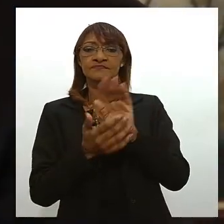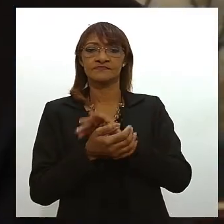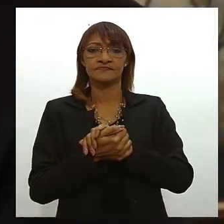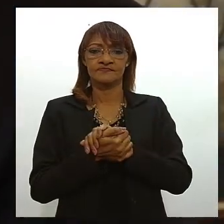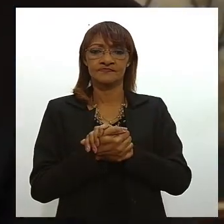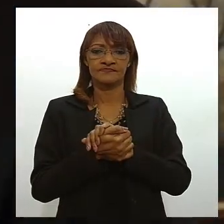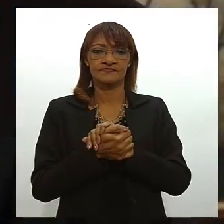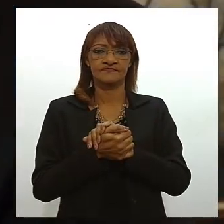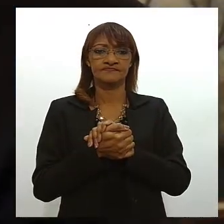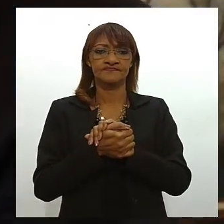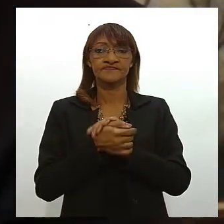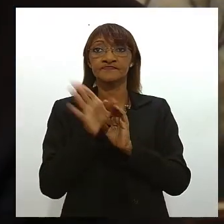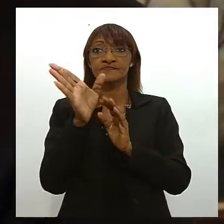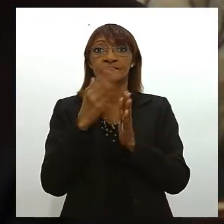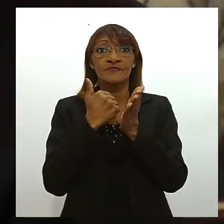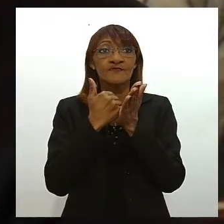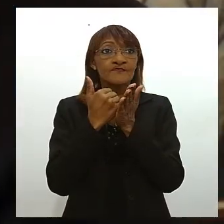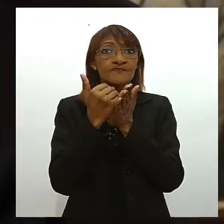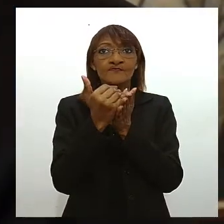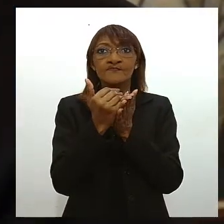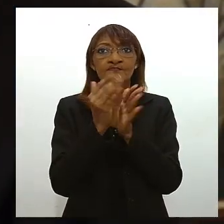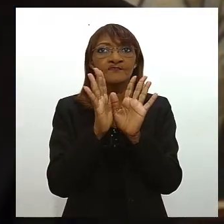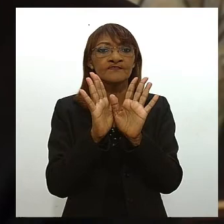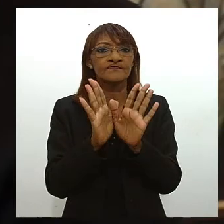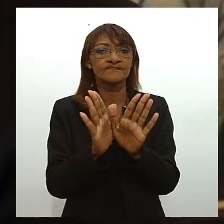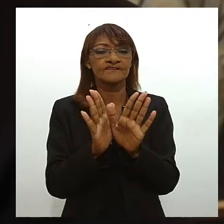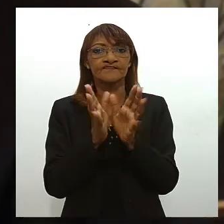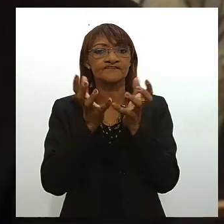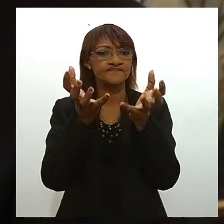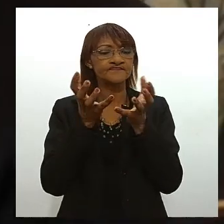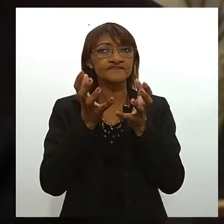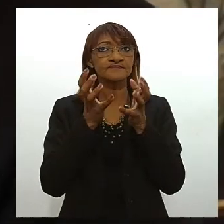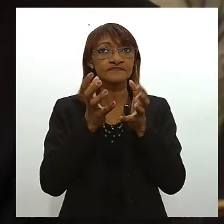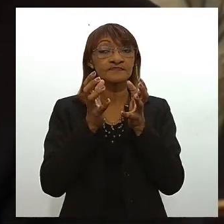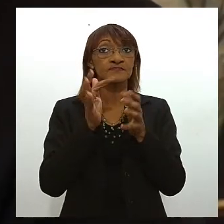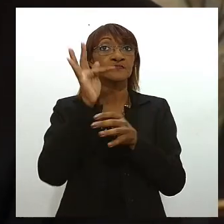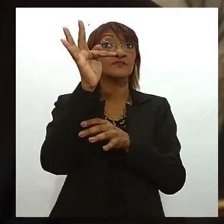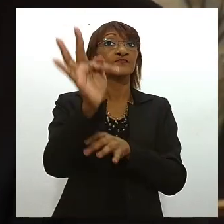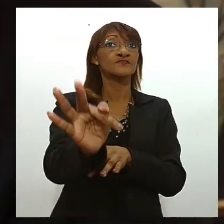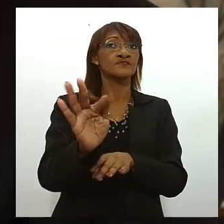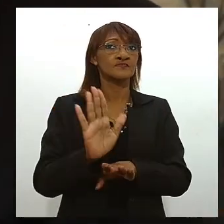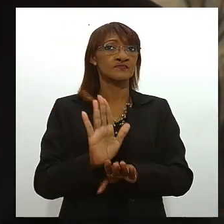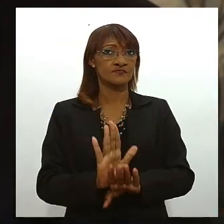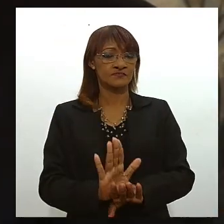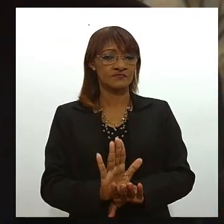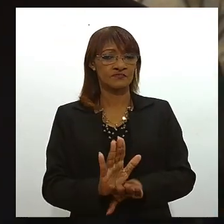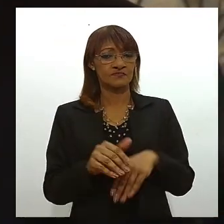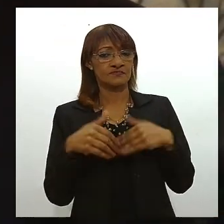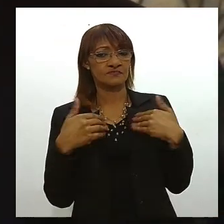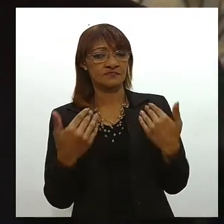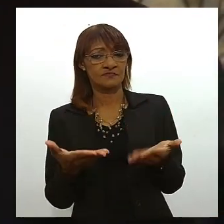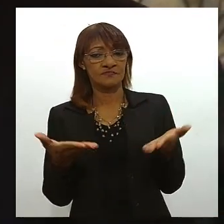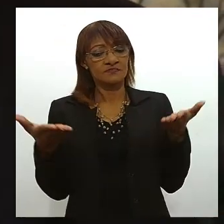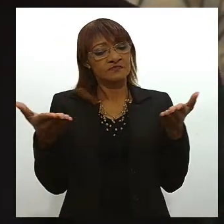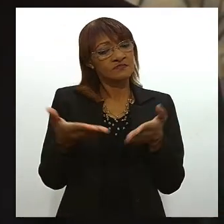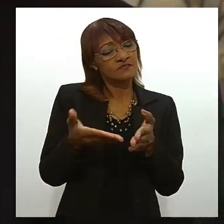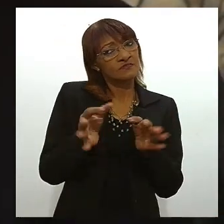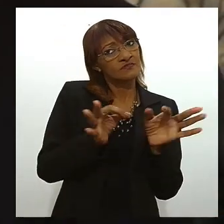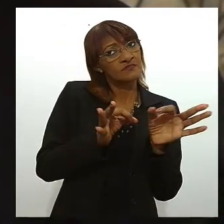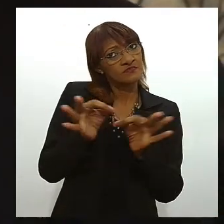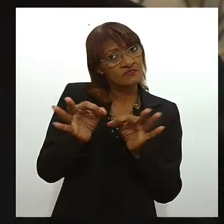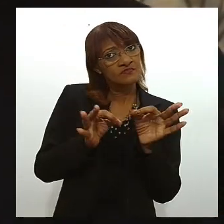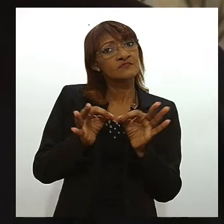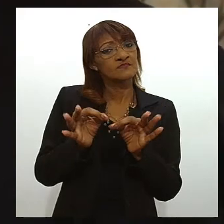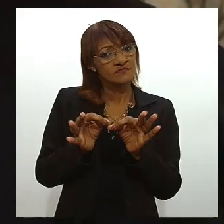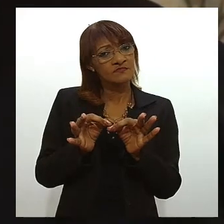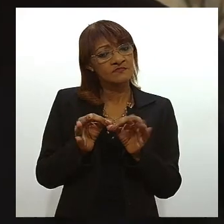é um farol que busca iluminar uma ideia uma visão ideal do futuro então na medida em que isso se coloca isso serve